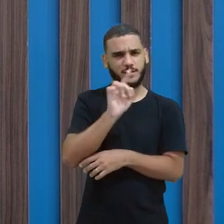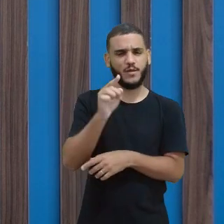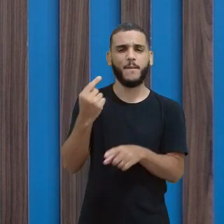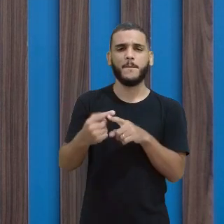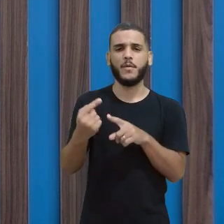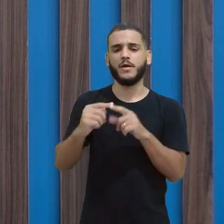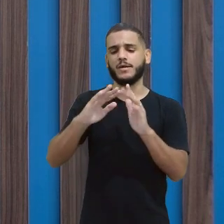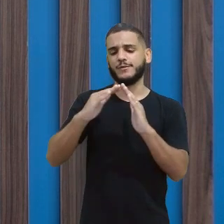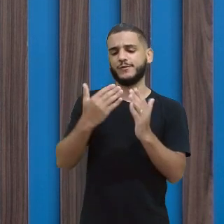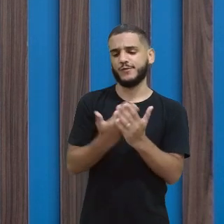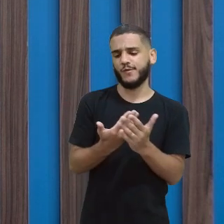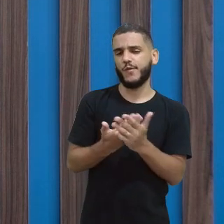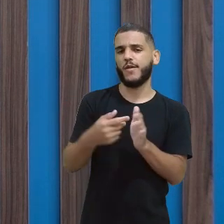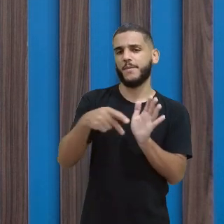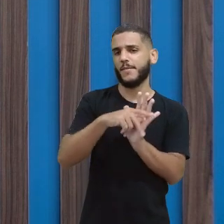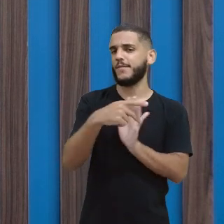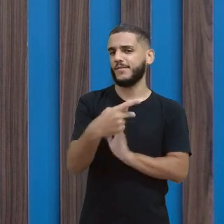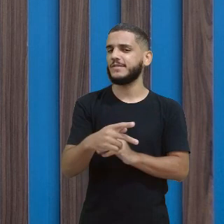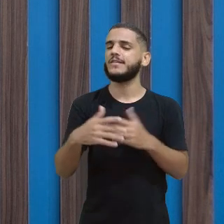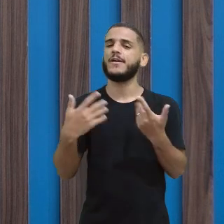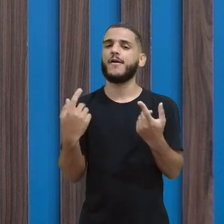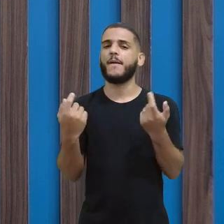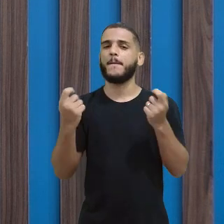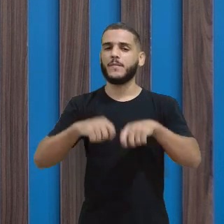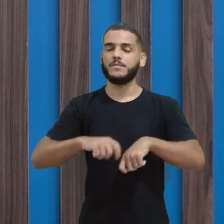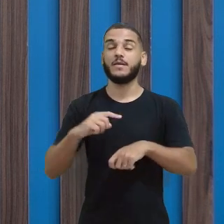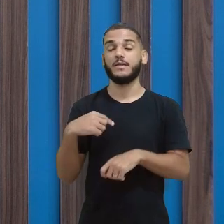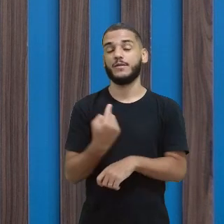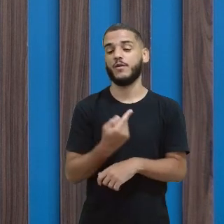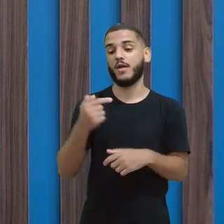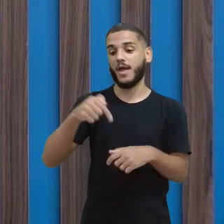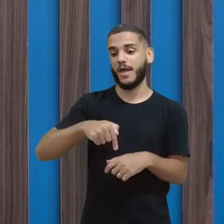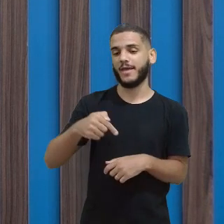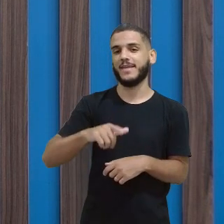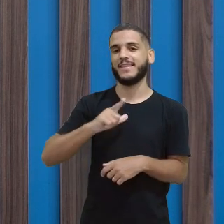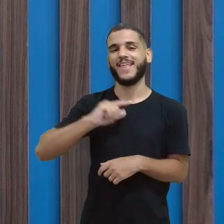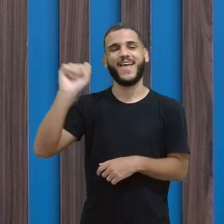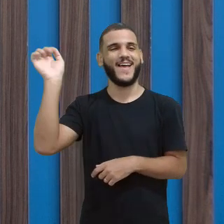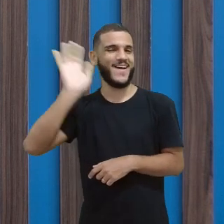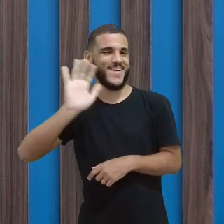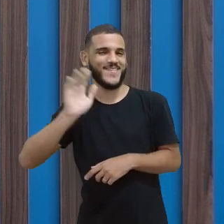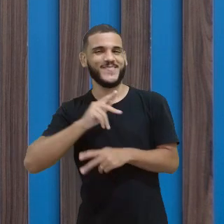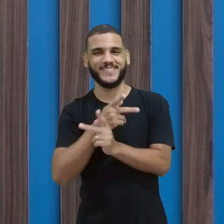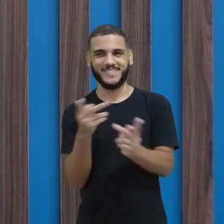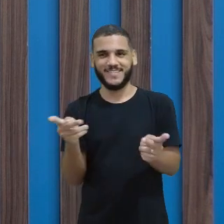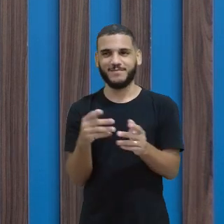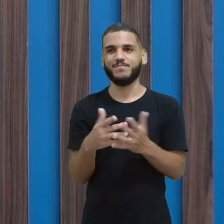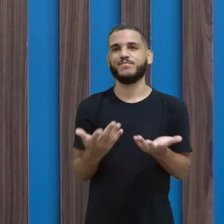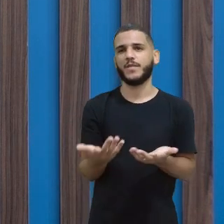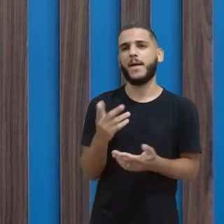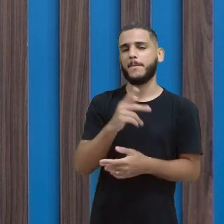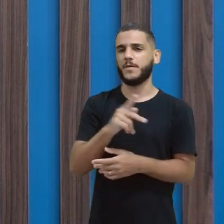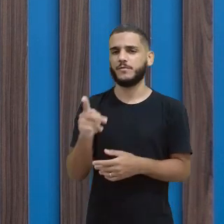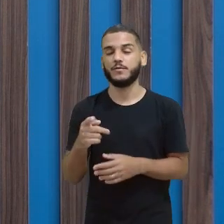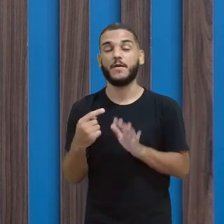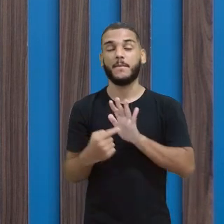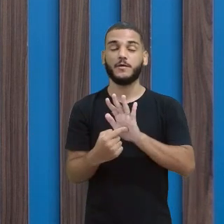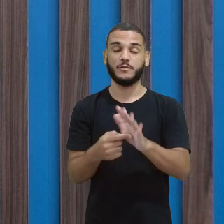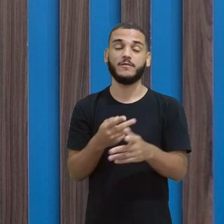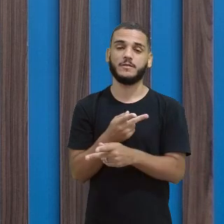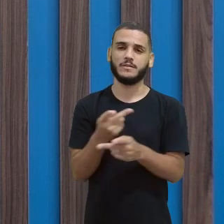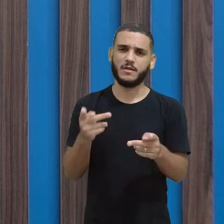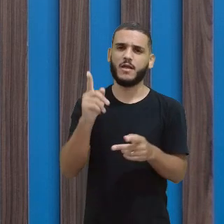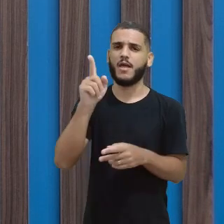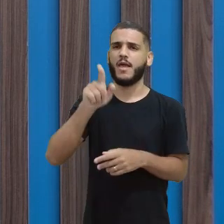de vocês e o nome da sua escola, para a gente poder daqui, da nossa escola, dar um alô para vocês. E o que a professora Carol está apresentando em